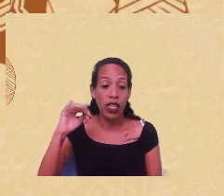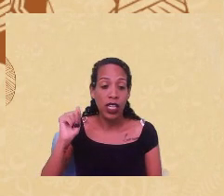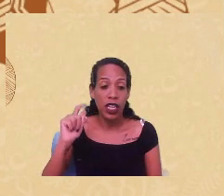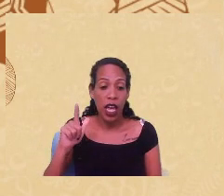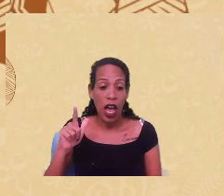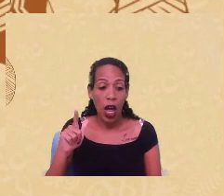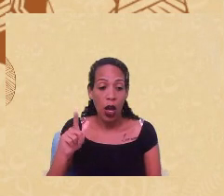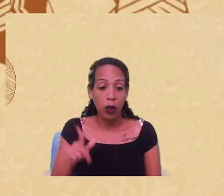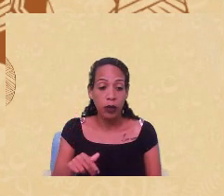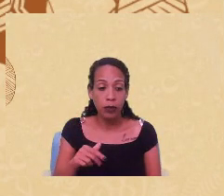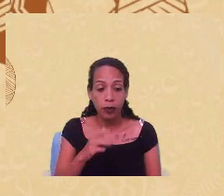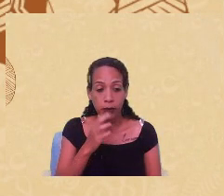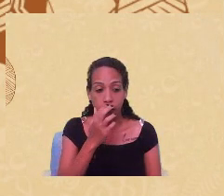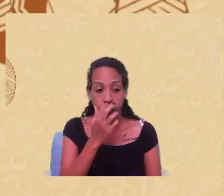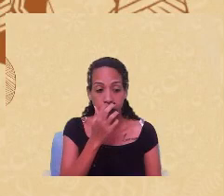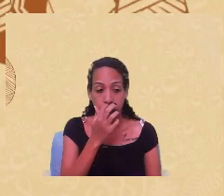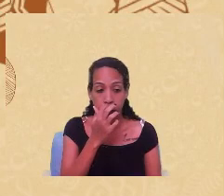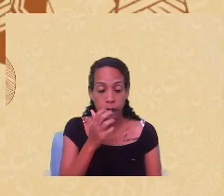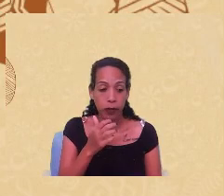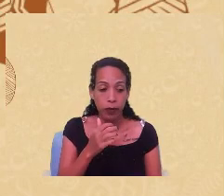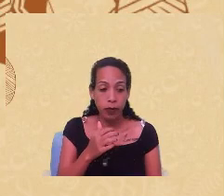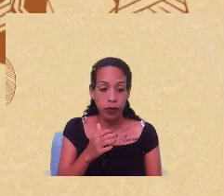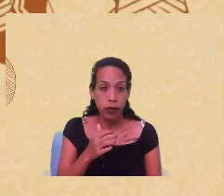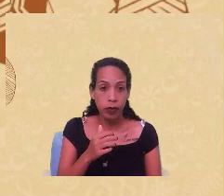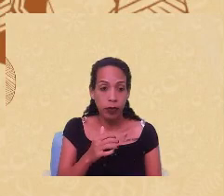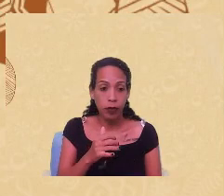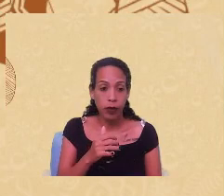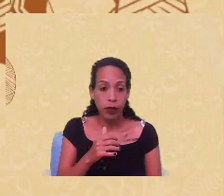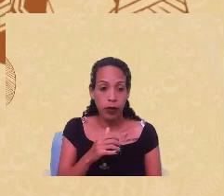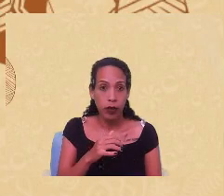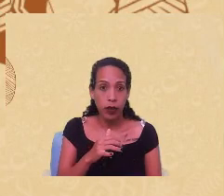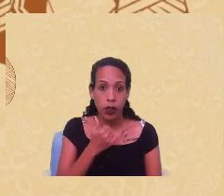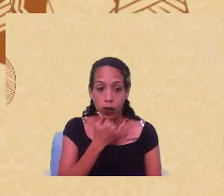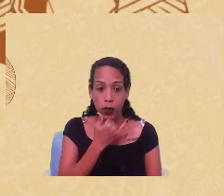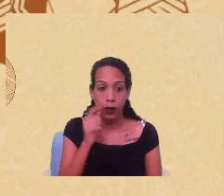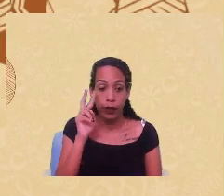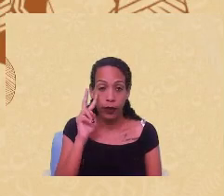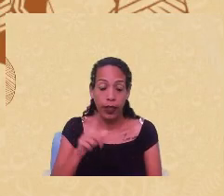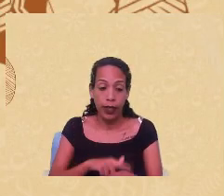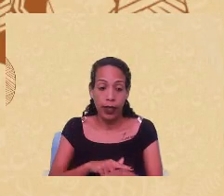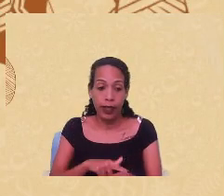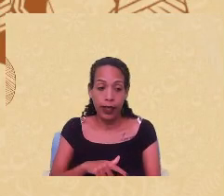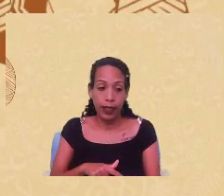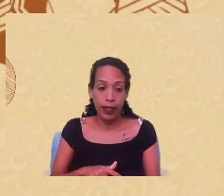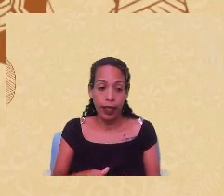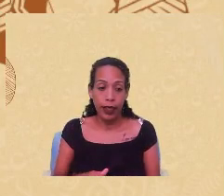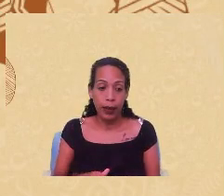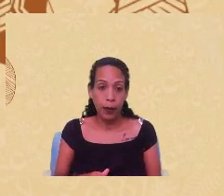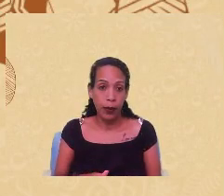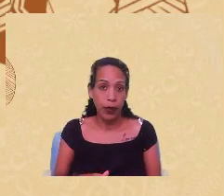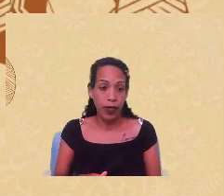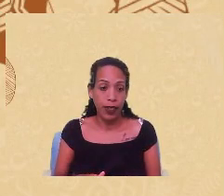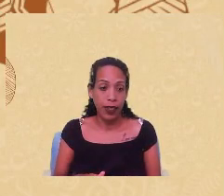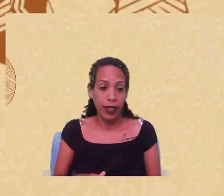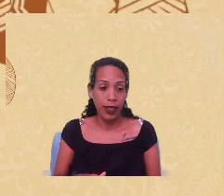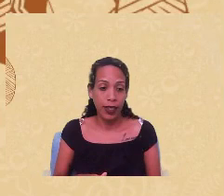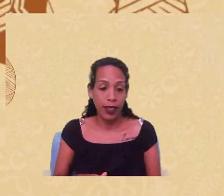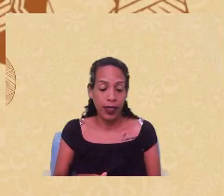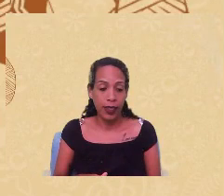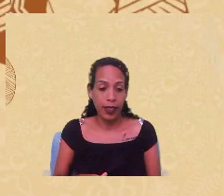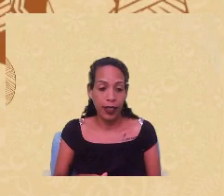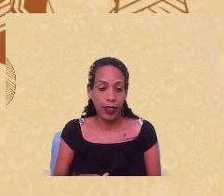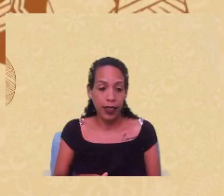vou, me informe aí quanto tempo eu tenho até para eu medir para onde vou, mas, acho que até as